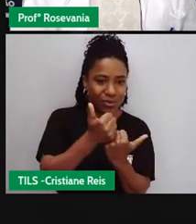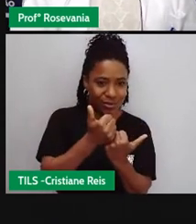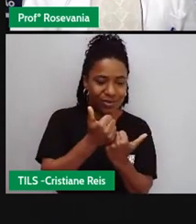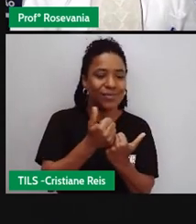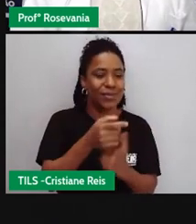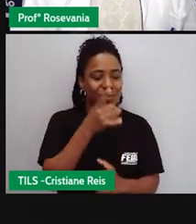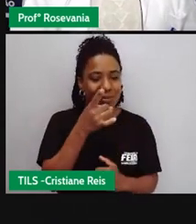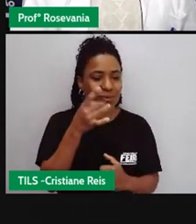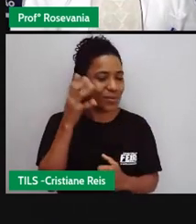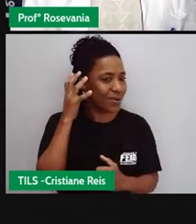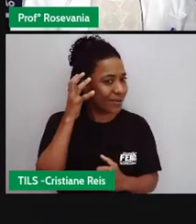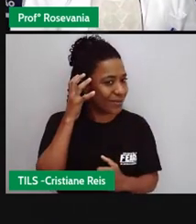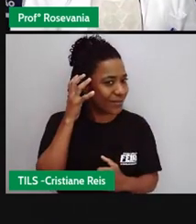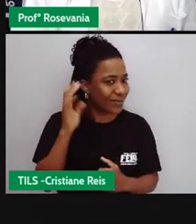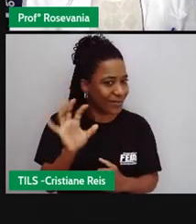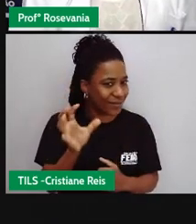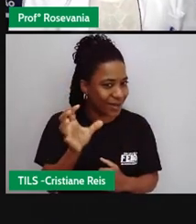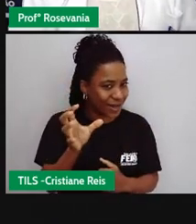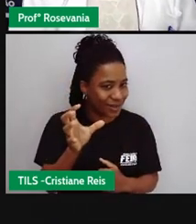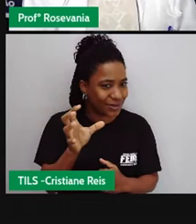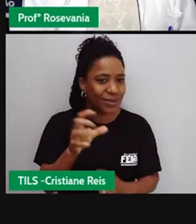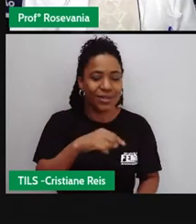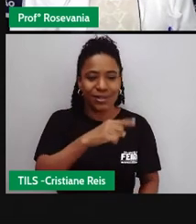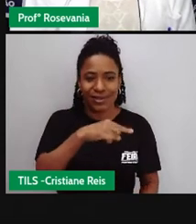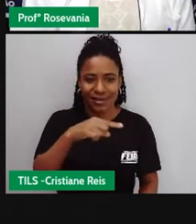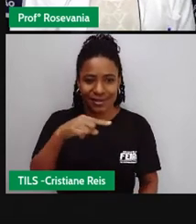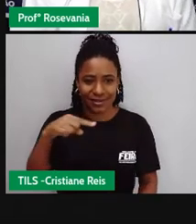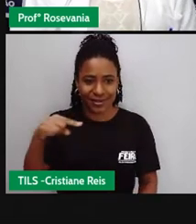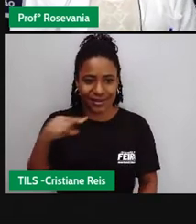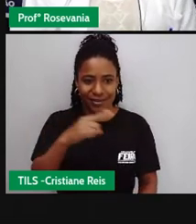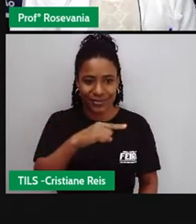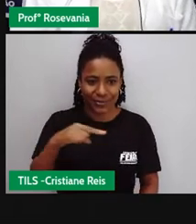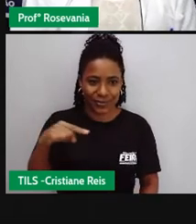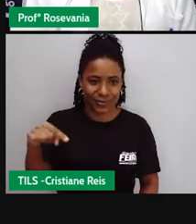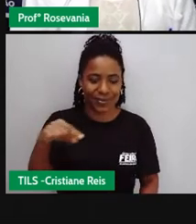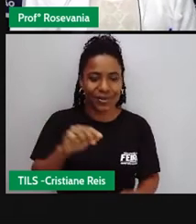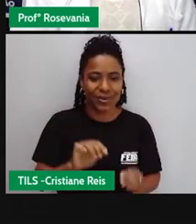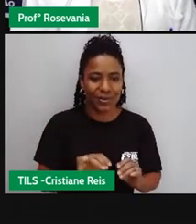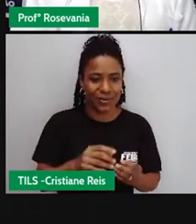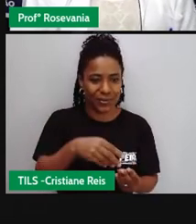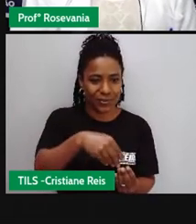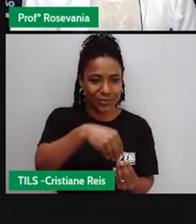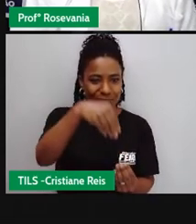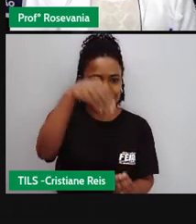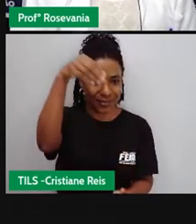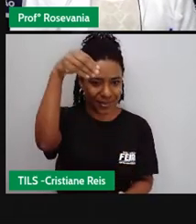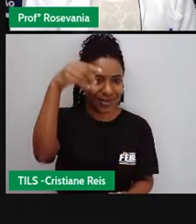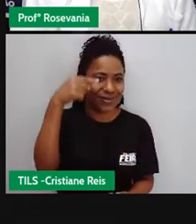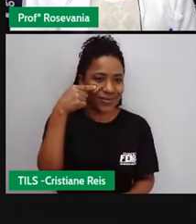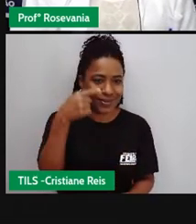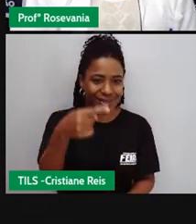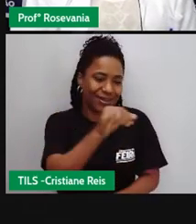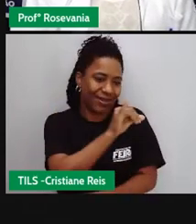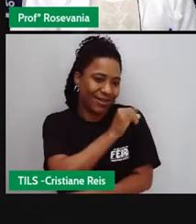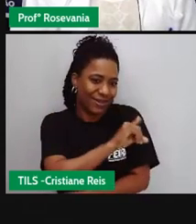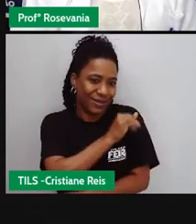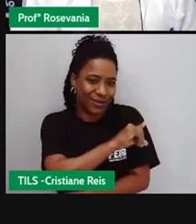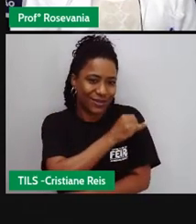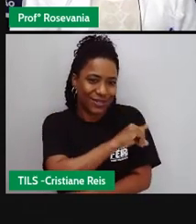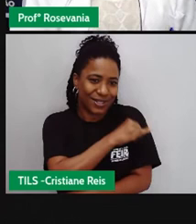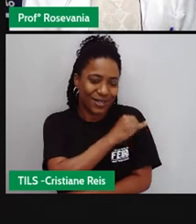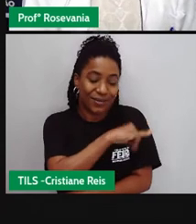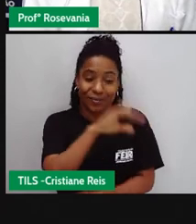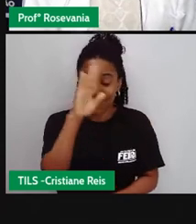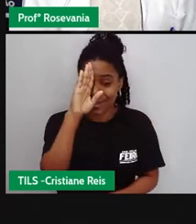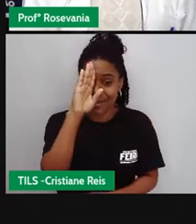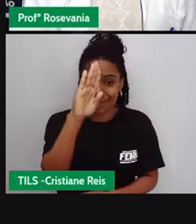então o telégrafo tinha as linhas que ligavam acho que no Rio de Janeiro só funcionava no Rio de Janeiro